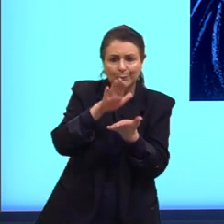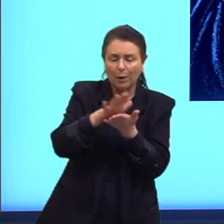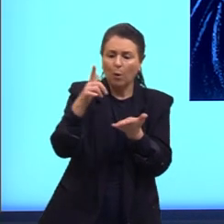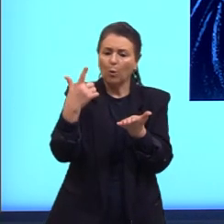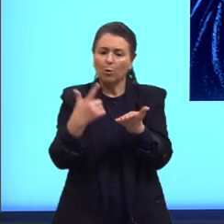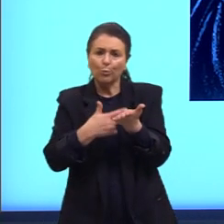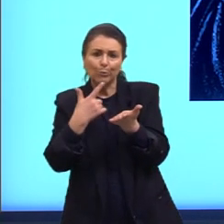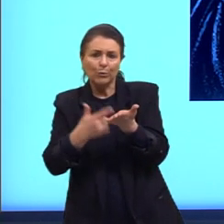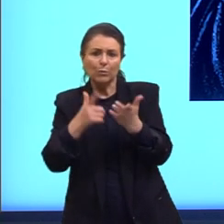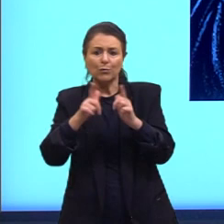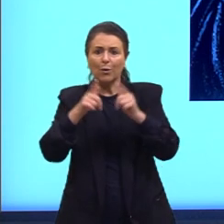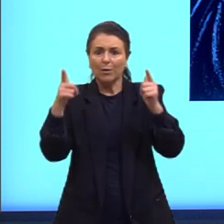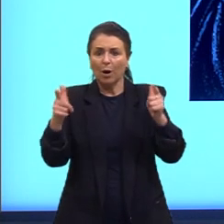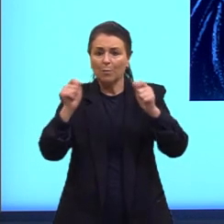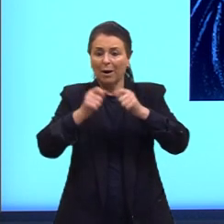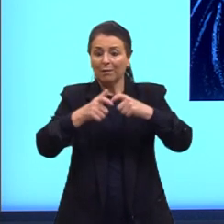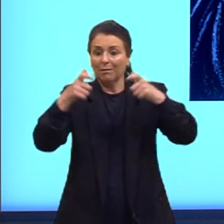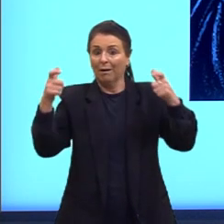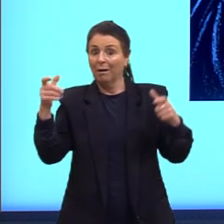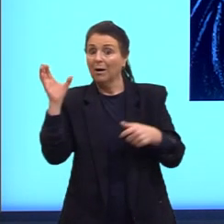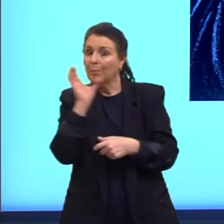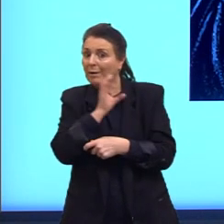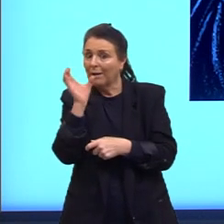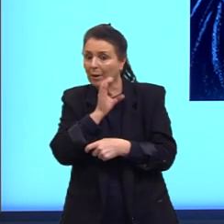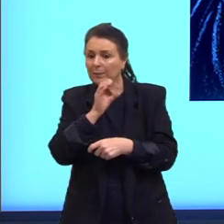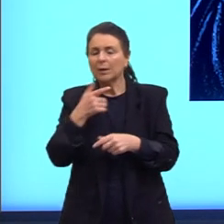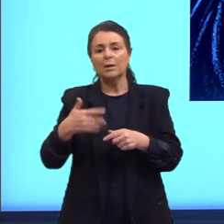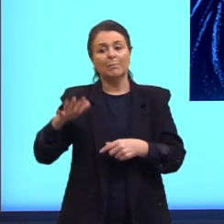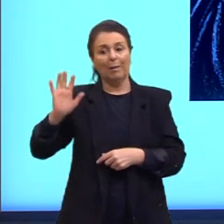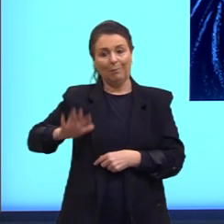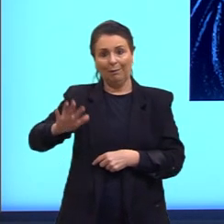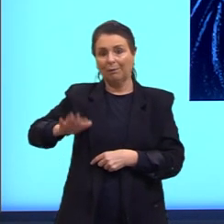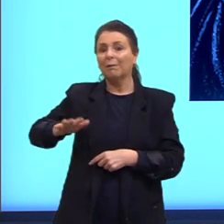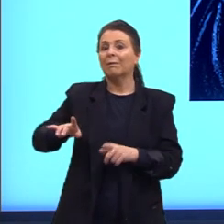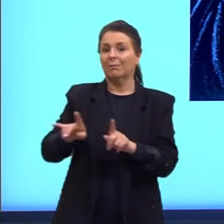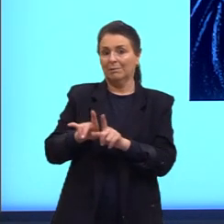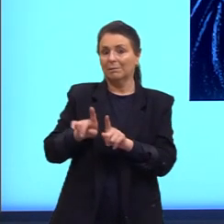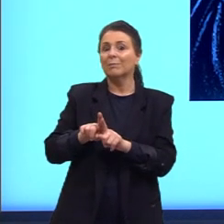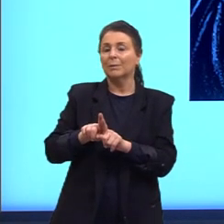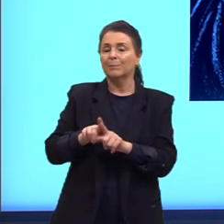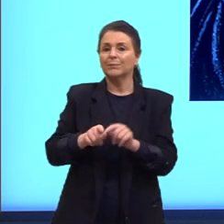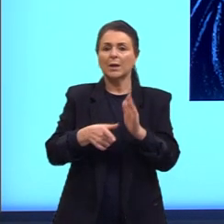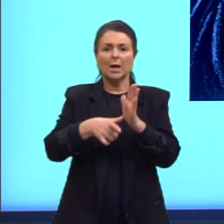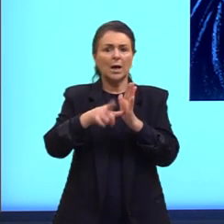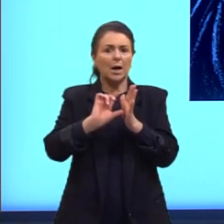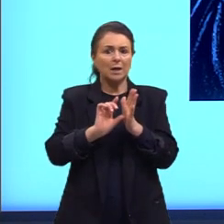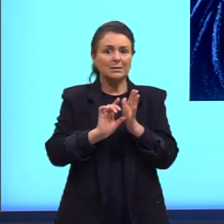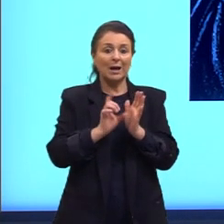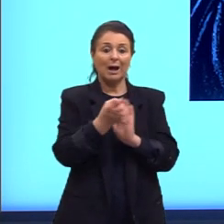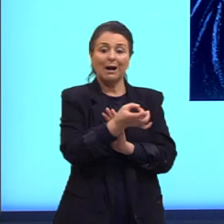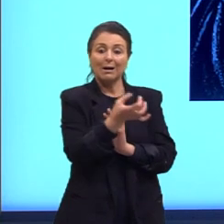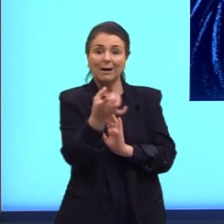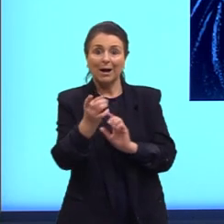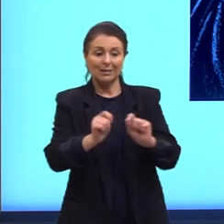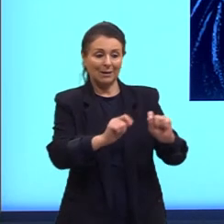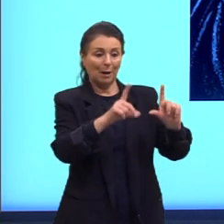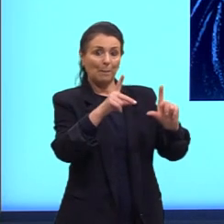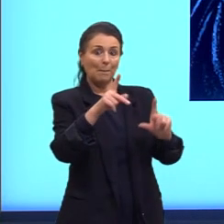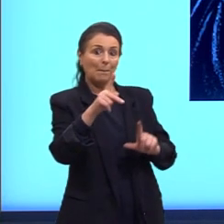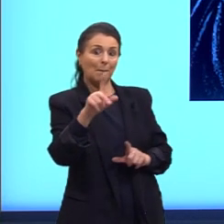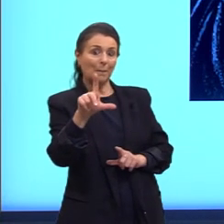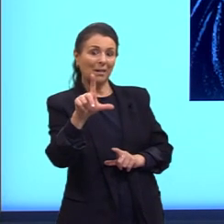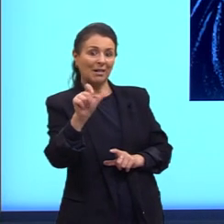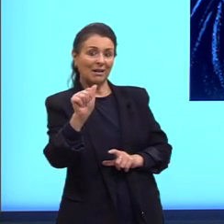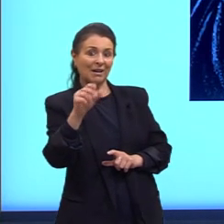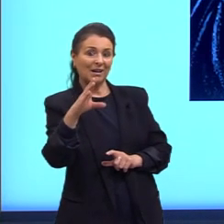muito mais ampla, rápida e barata. Ou seja, antes, cada placa, por exemplo, que o Júlio César